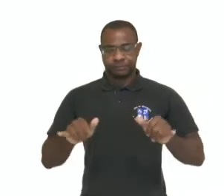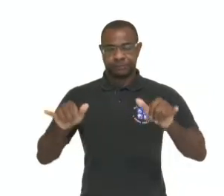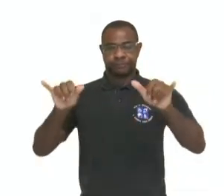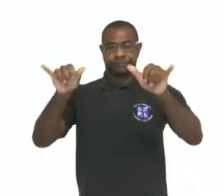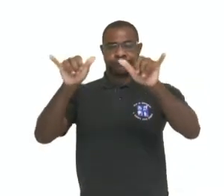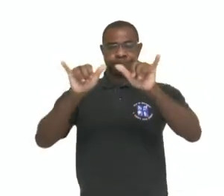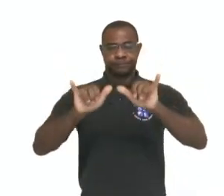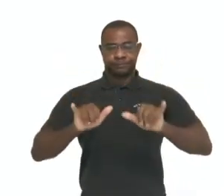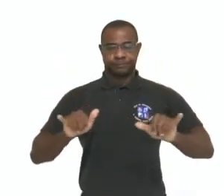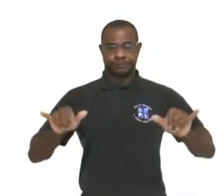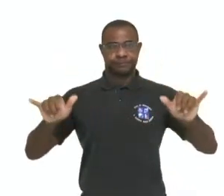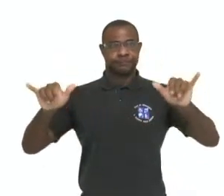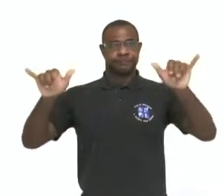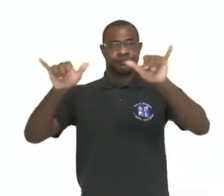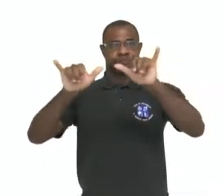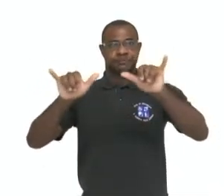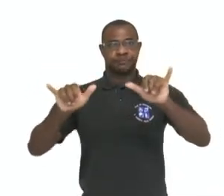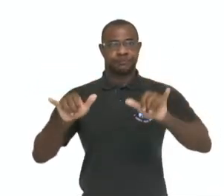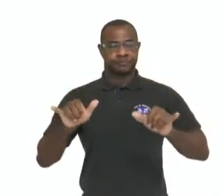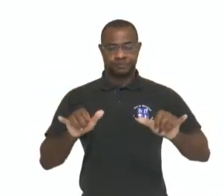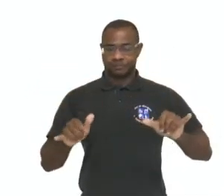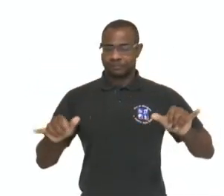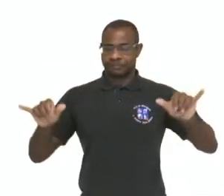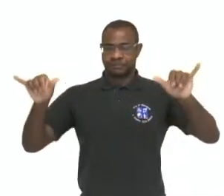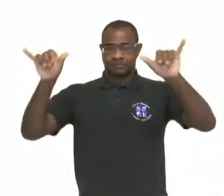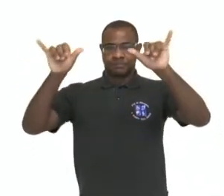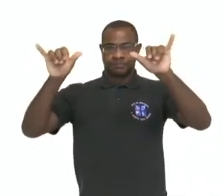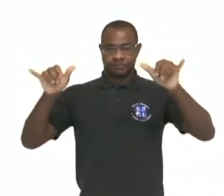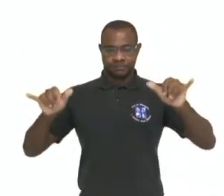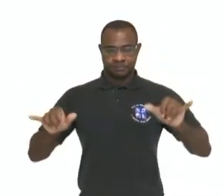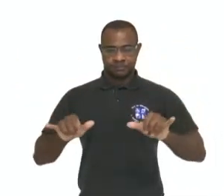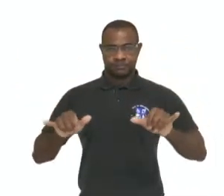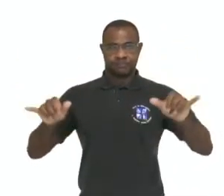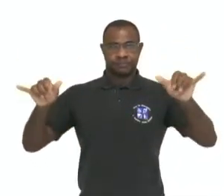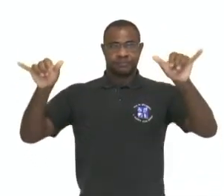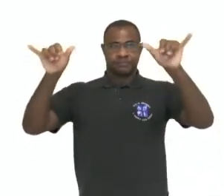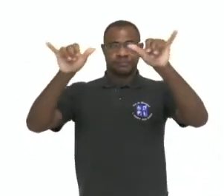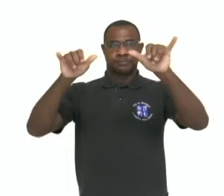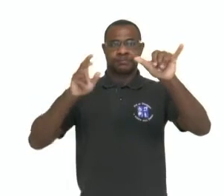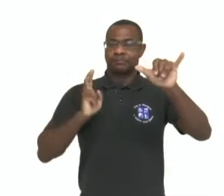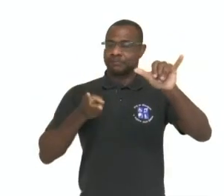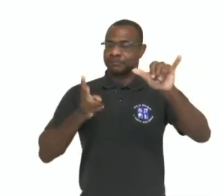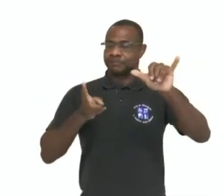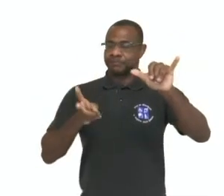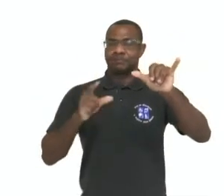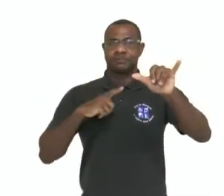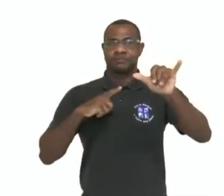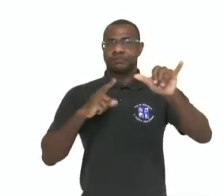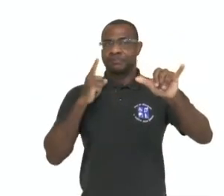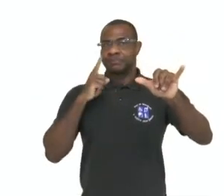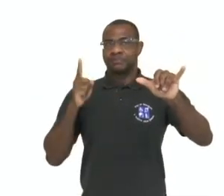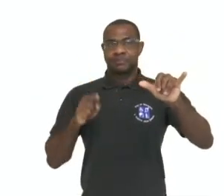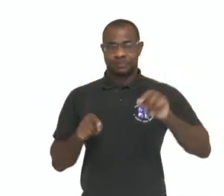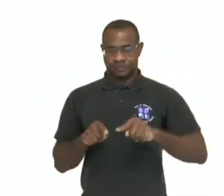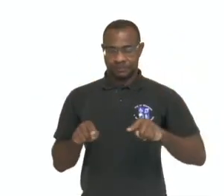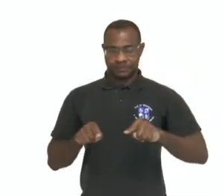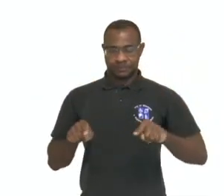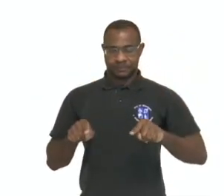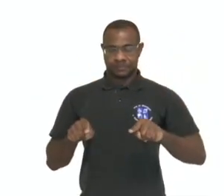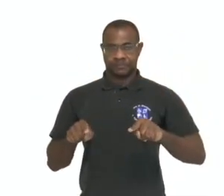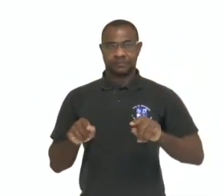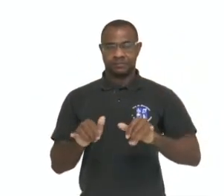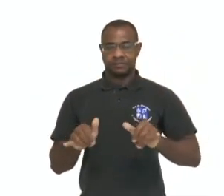pontos de um condutor, certo? Vai manter, então, esses dois pontos vão manter